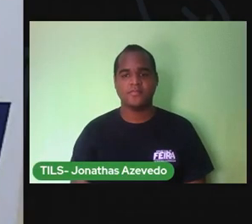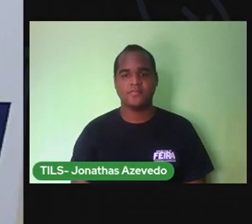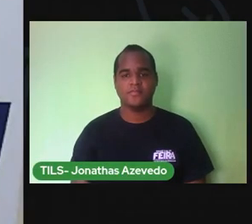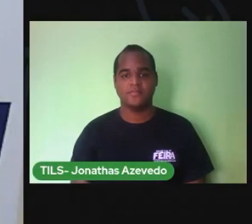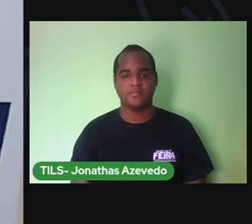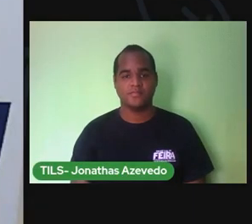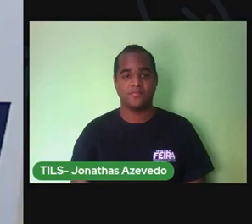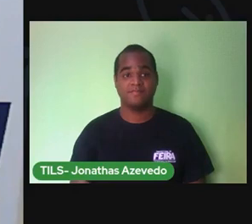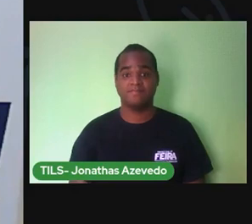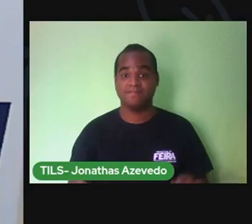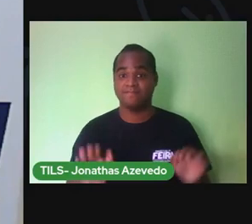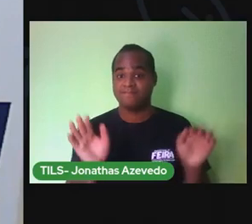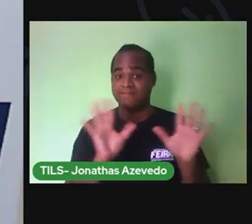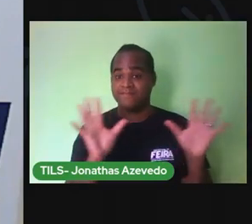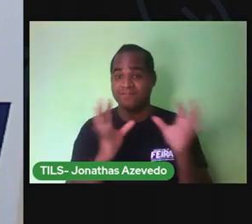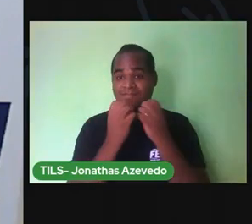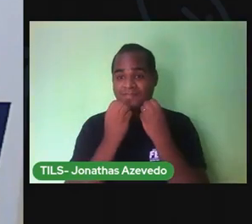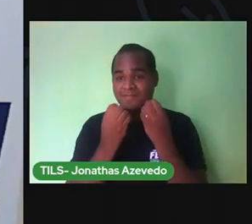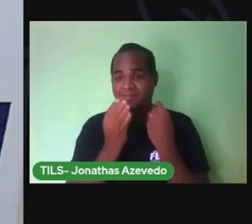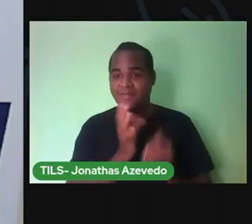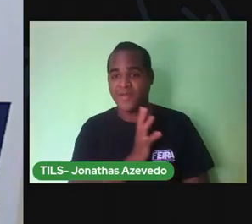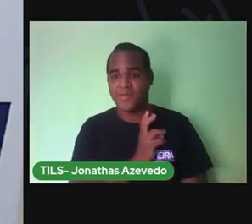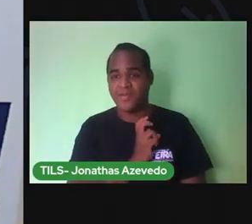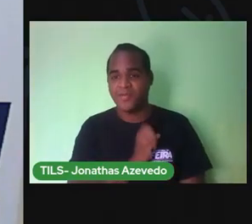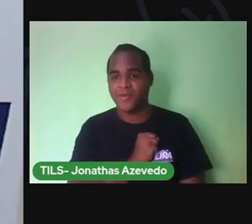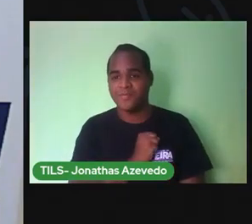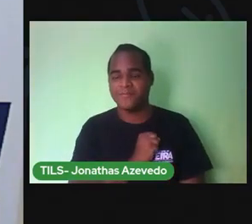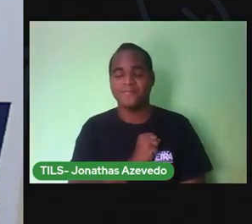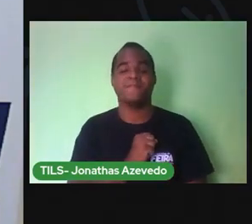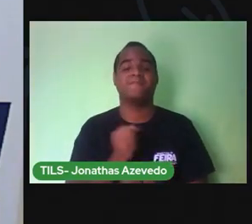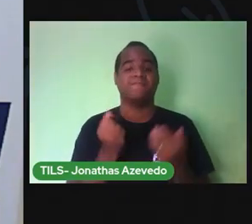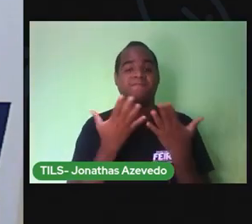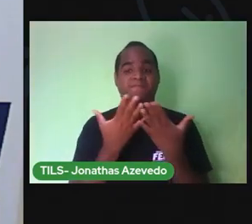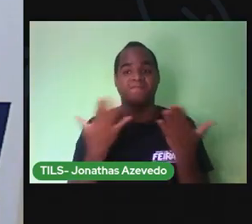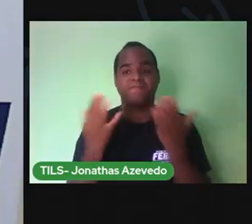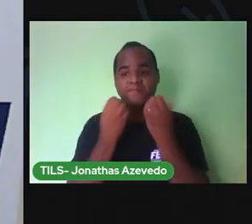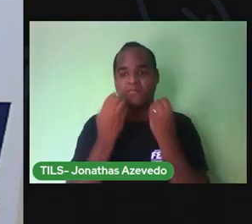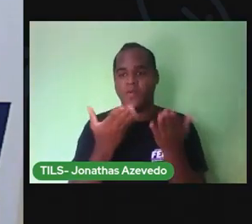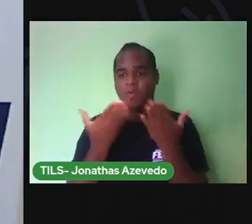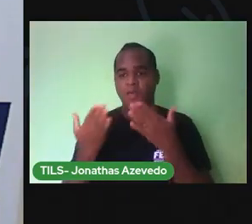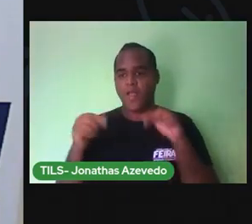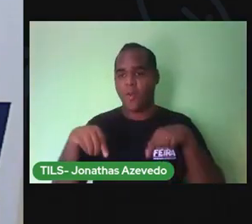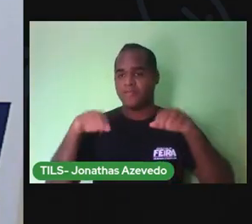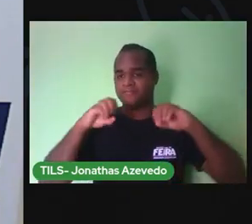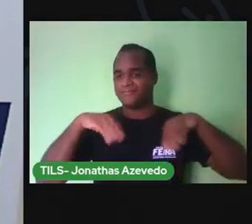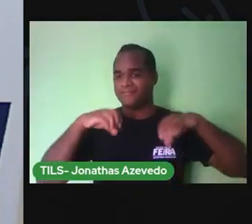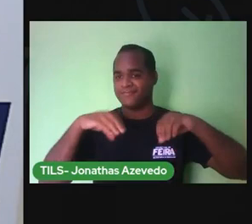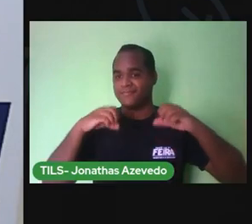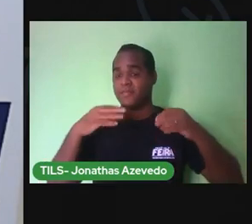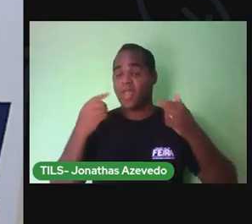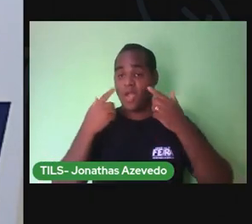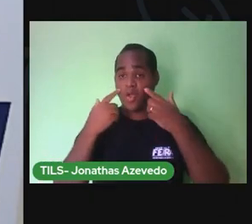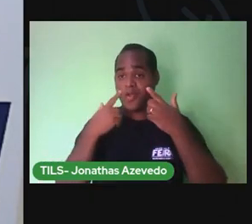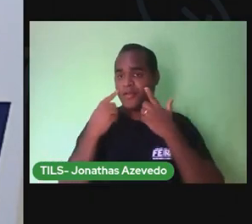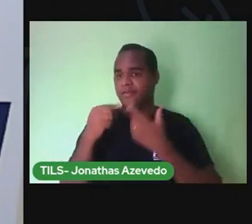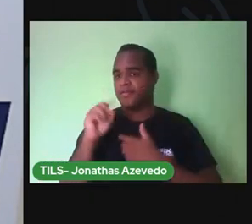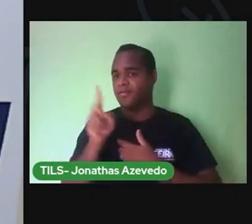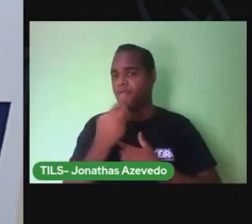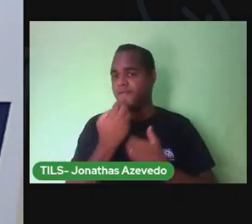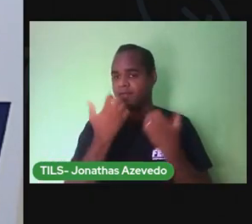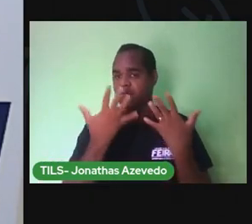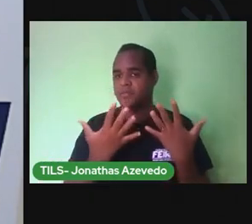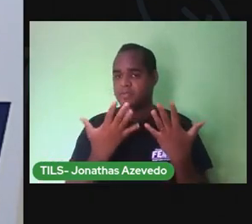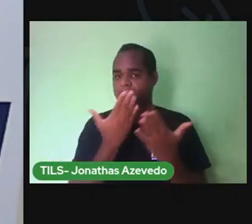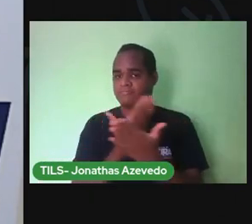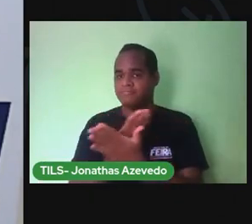Fala, meus amores! Muito bem-vindos a mais uma aula e nós vamos estudar